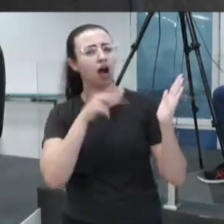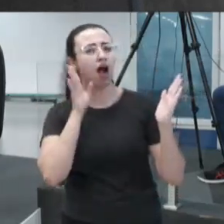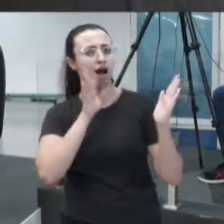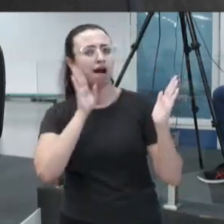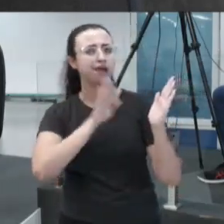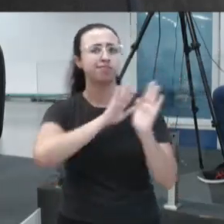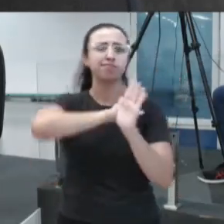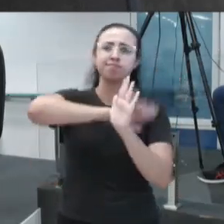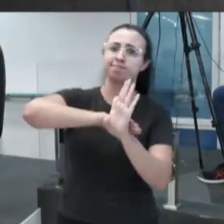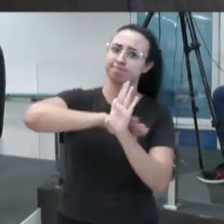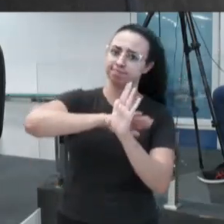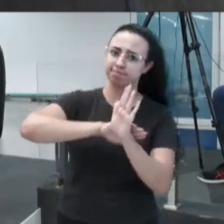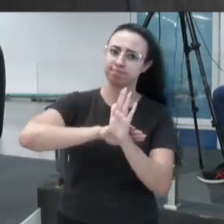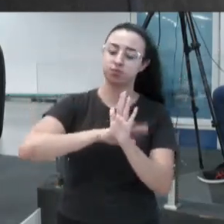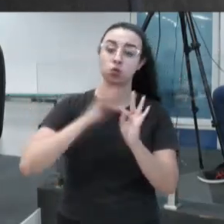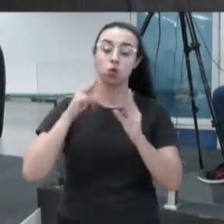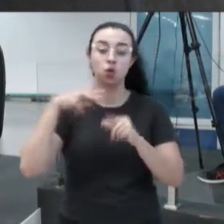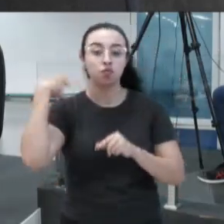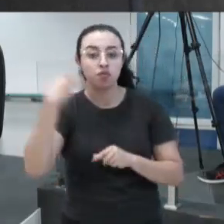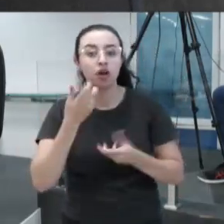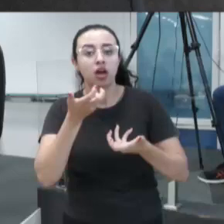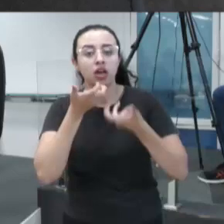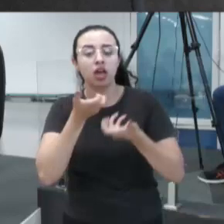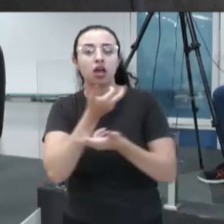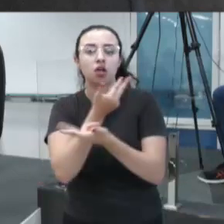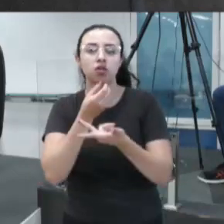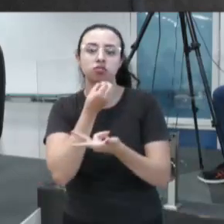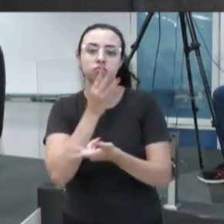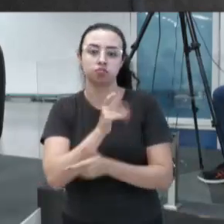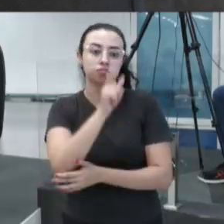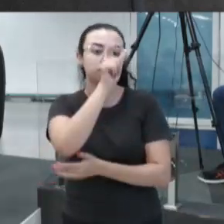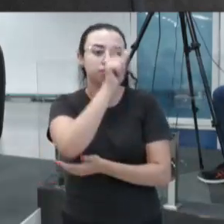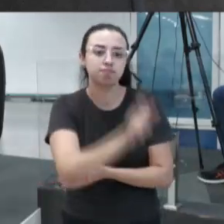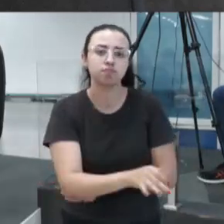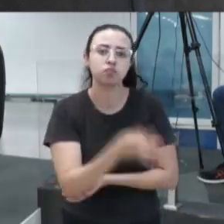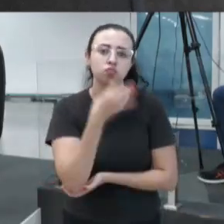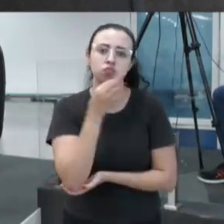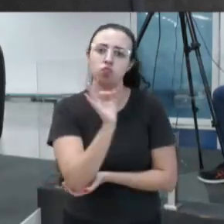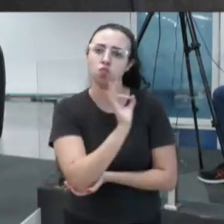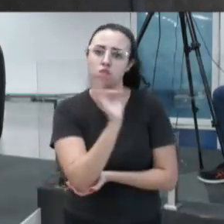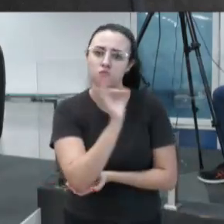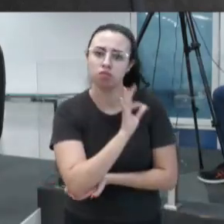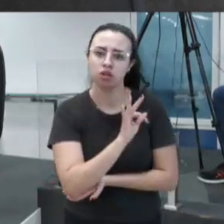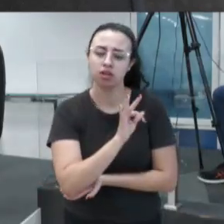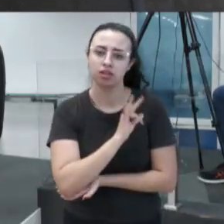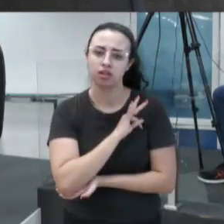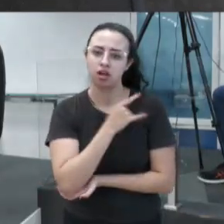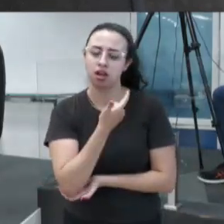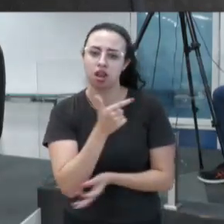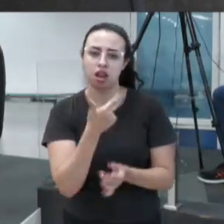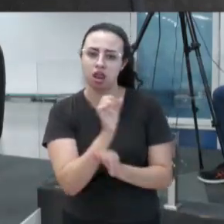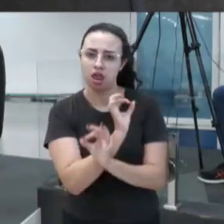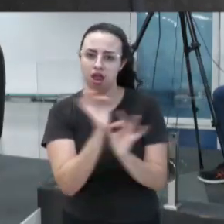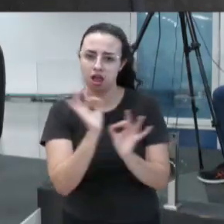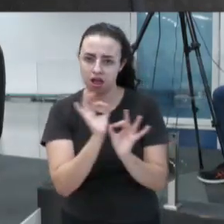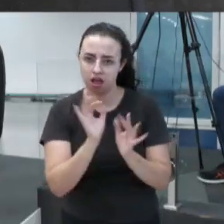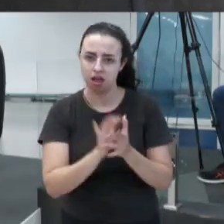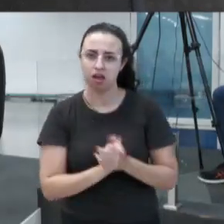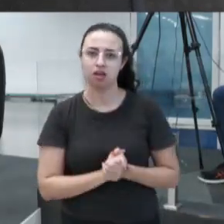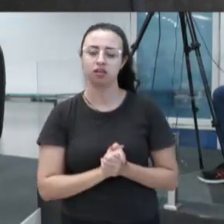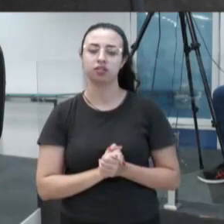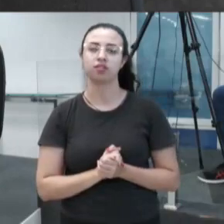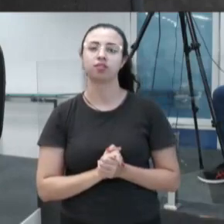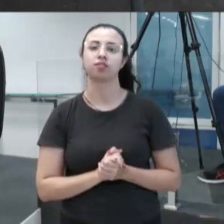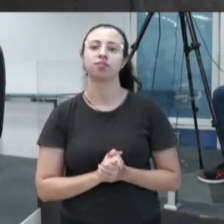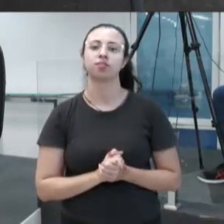interessados num bem comum. Aí uma pessoa sem nenhum conhecimento técnico, sem nenhum embasamento jurídico, sem nada de